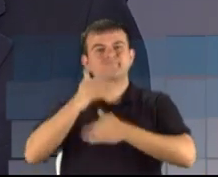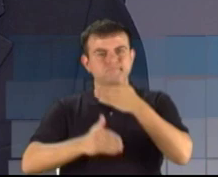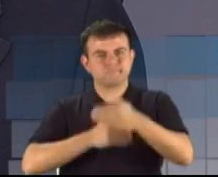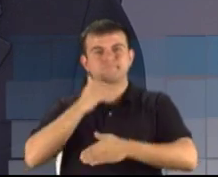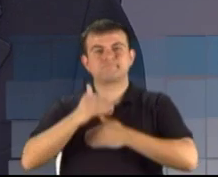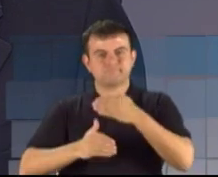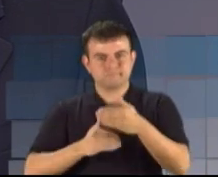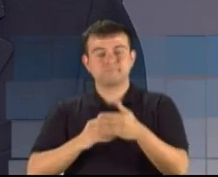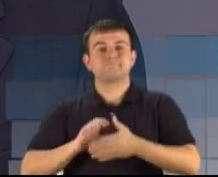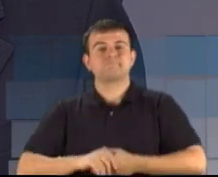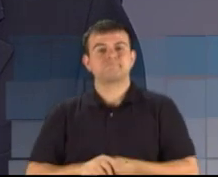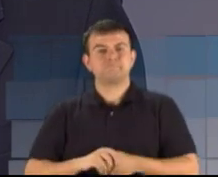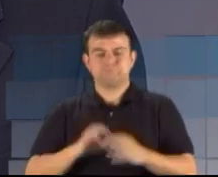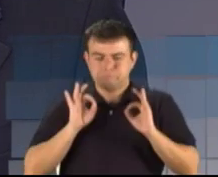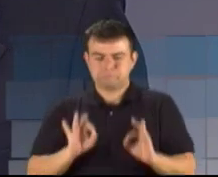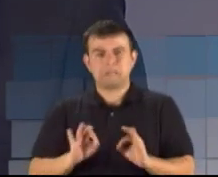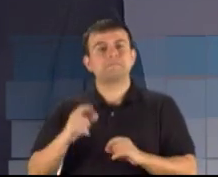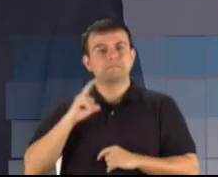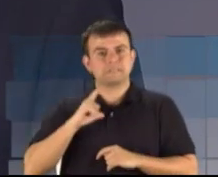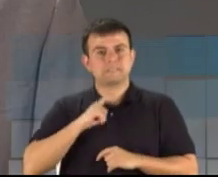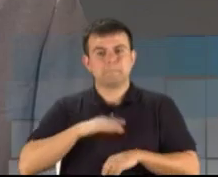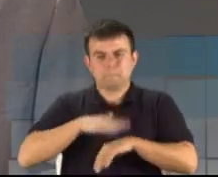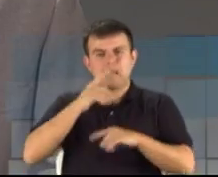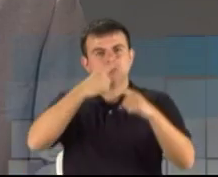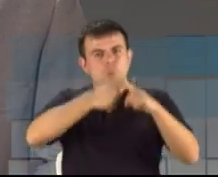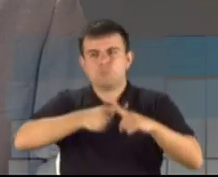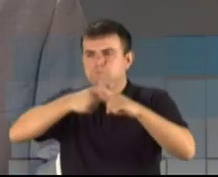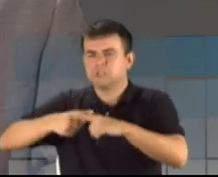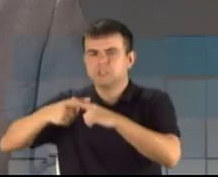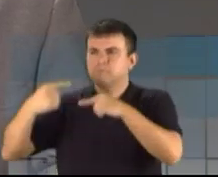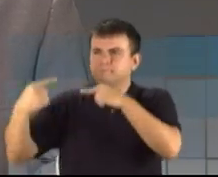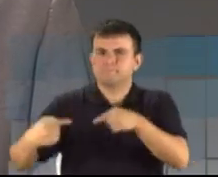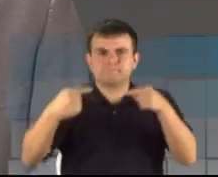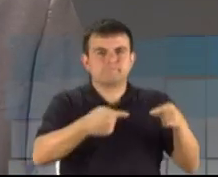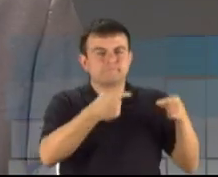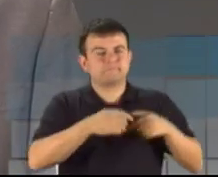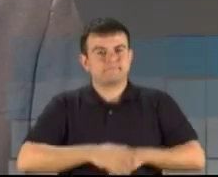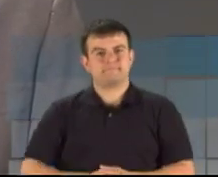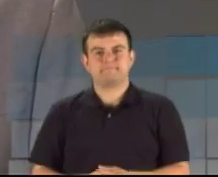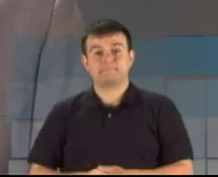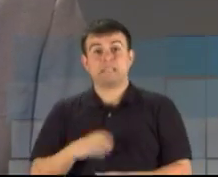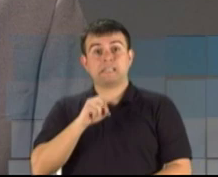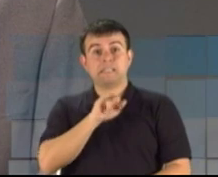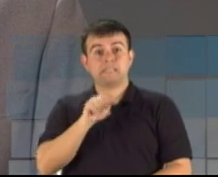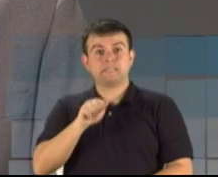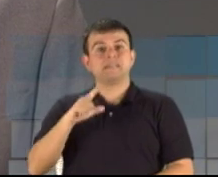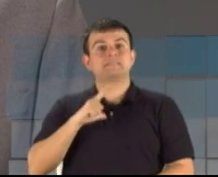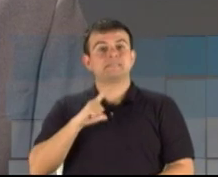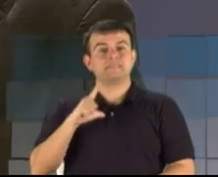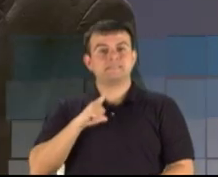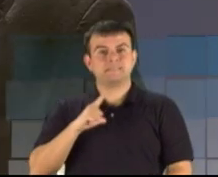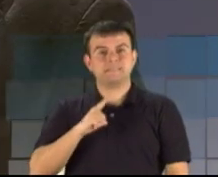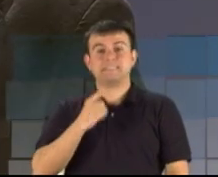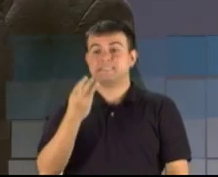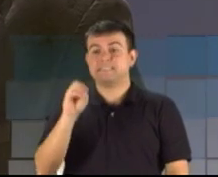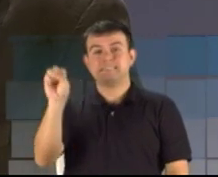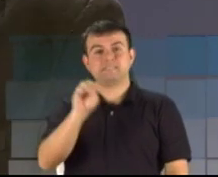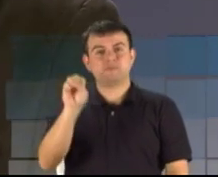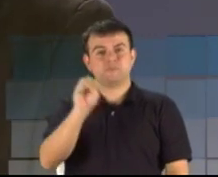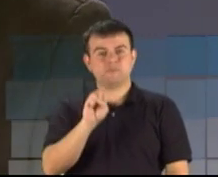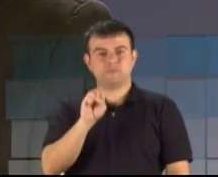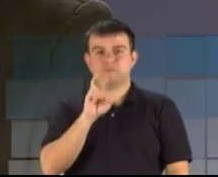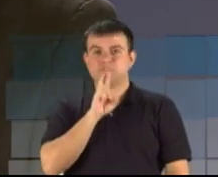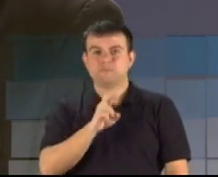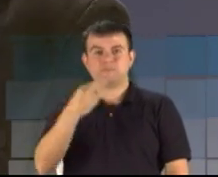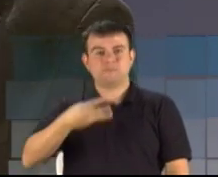que, efetivamente, seja mais competitivo. O candidato Cassia Carpes tem 30 segundos para a réplica. Cairoli,